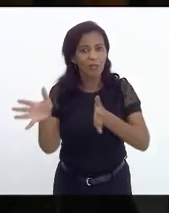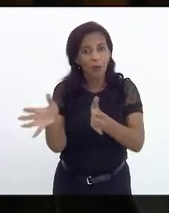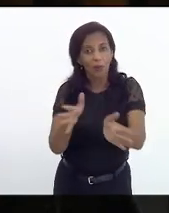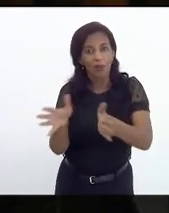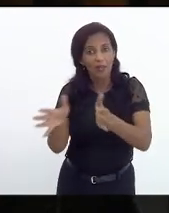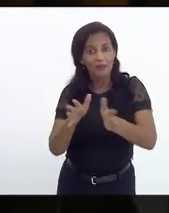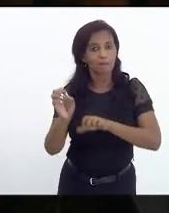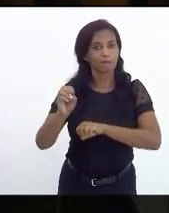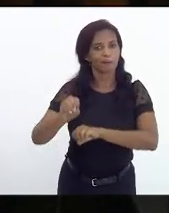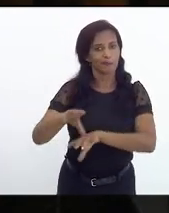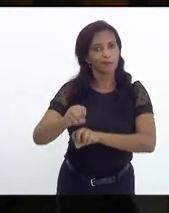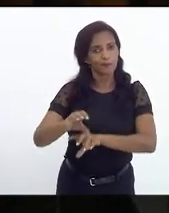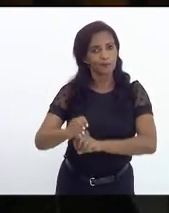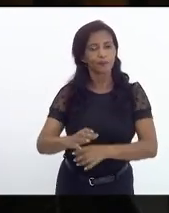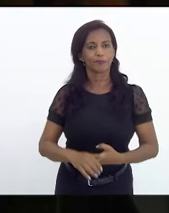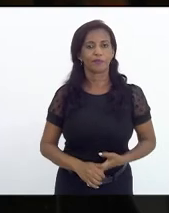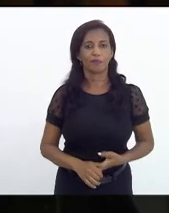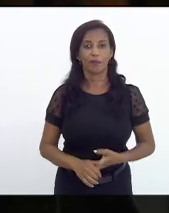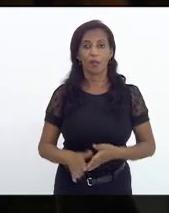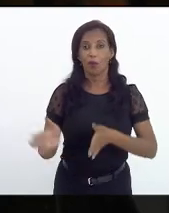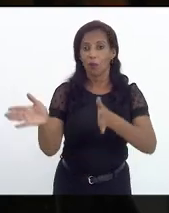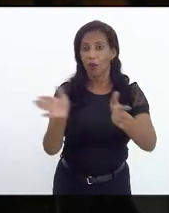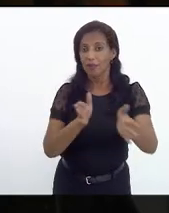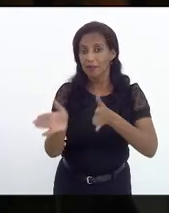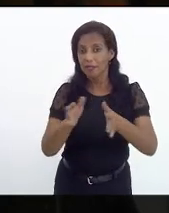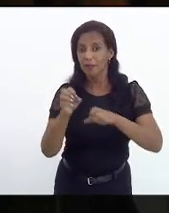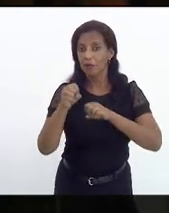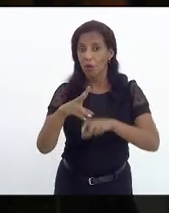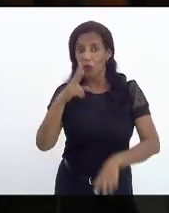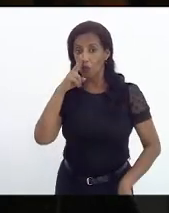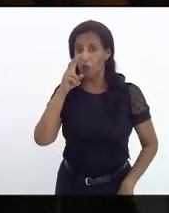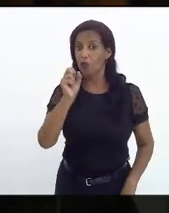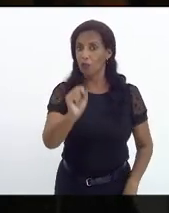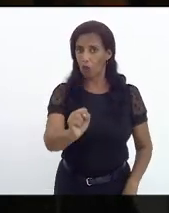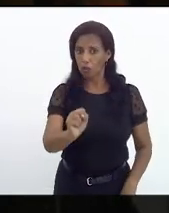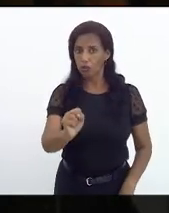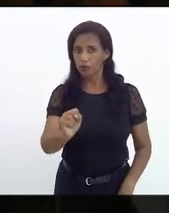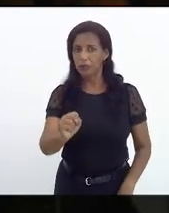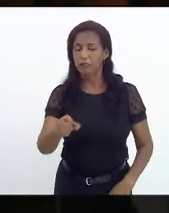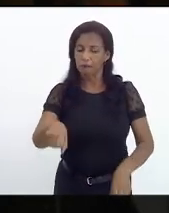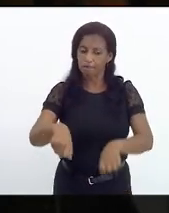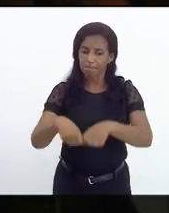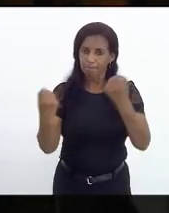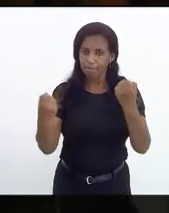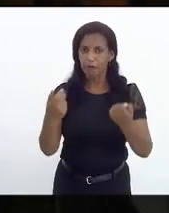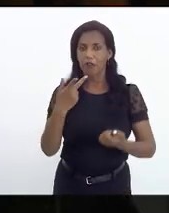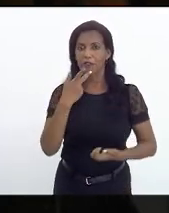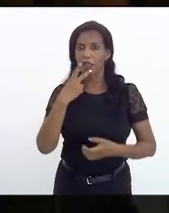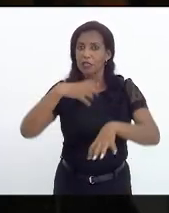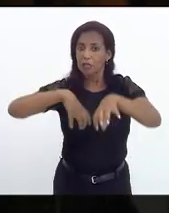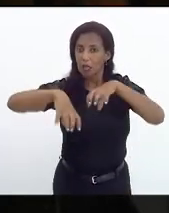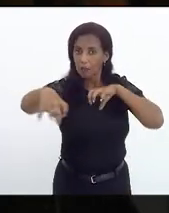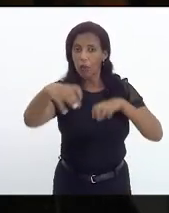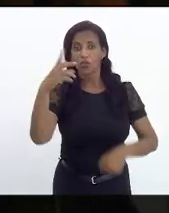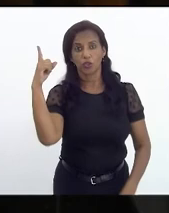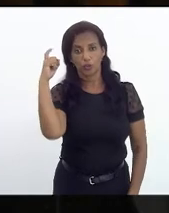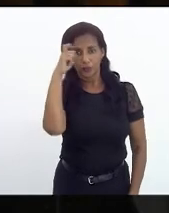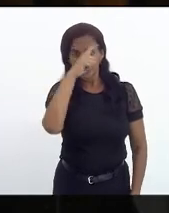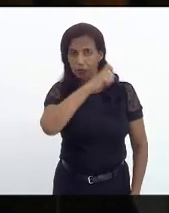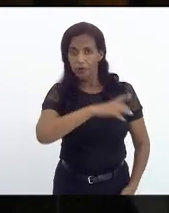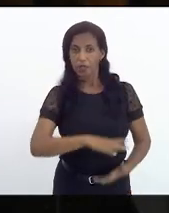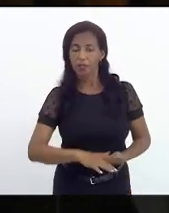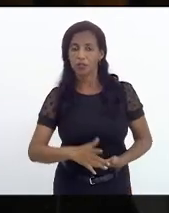educação o acesso à educação foi fortemente prejudicado o chamado ensino remoto e as dificuldades